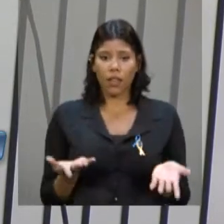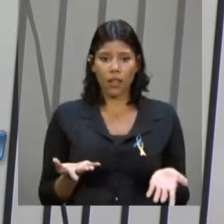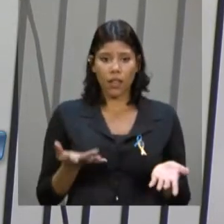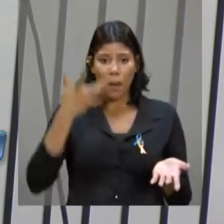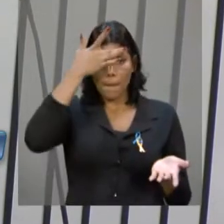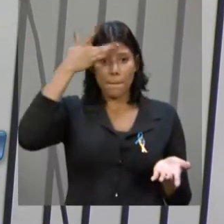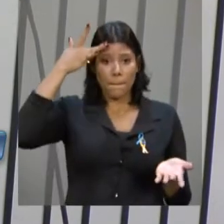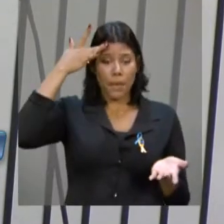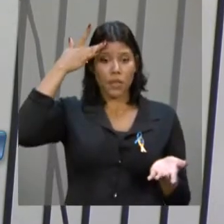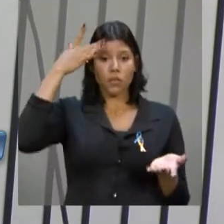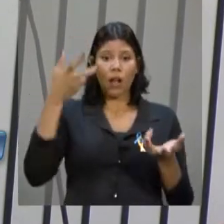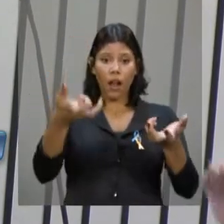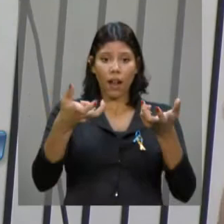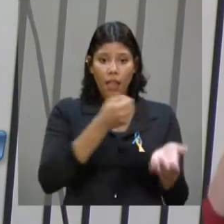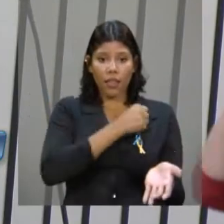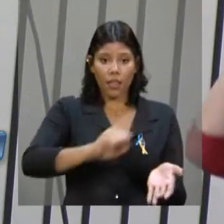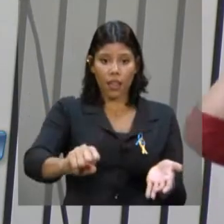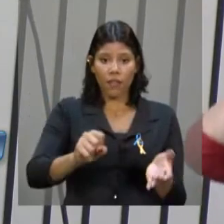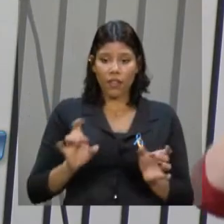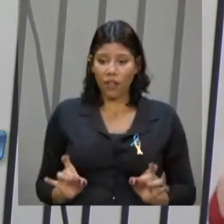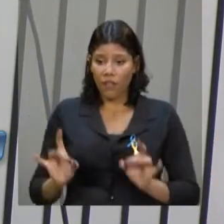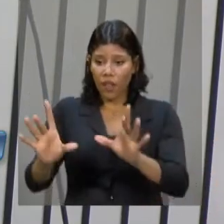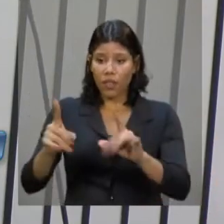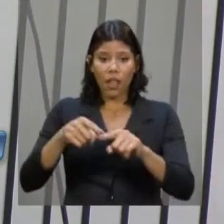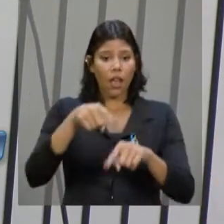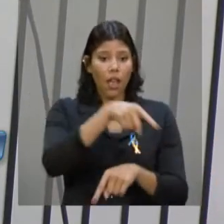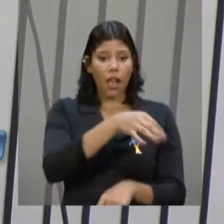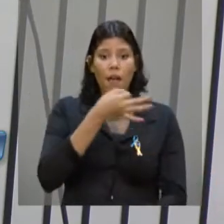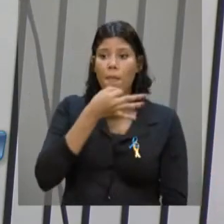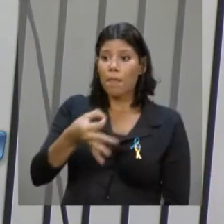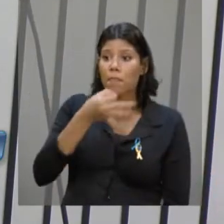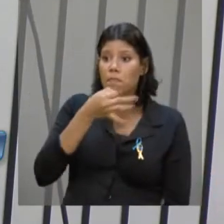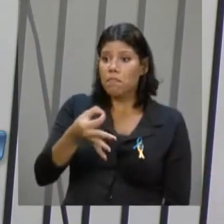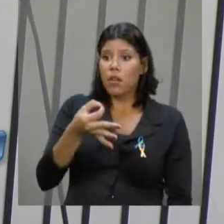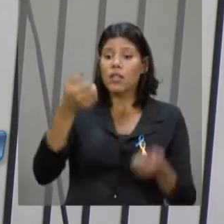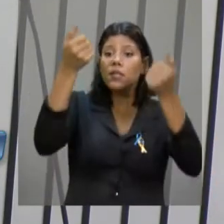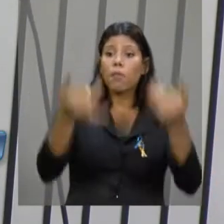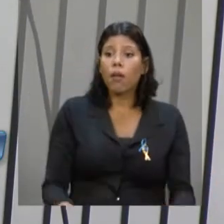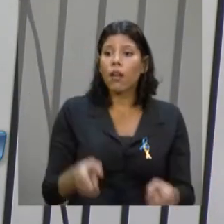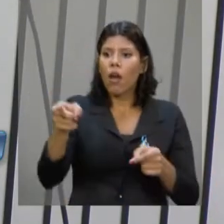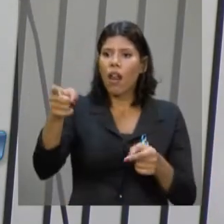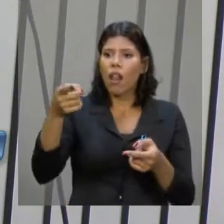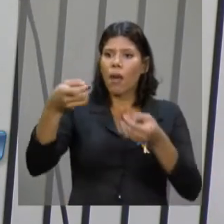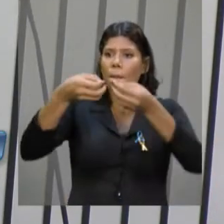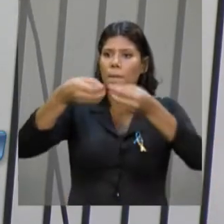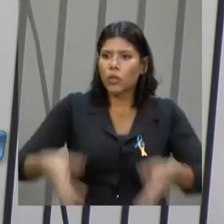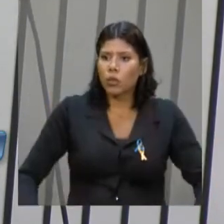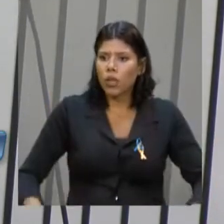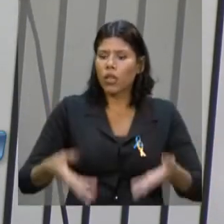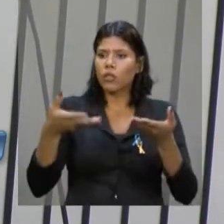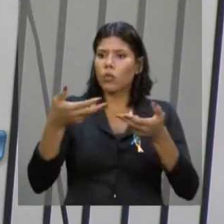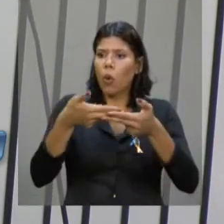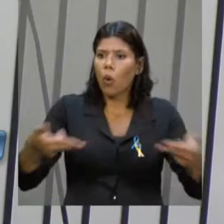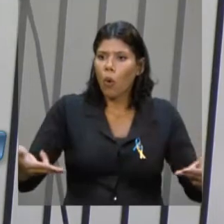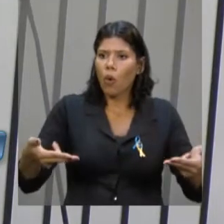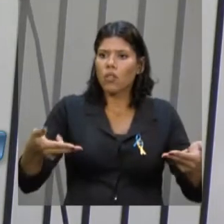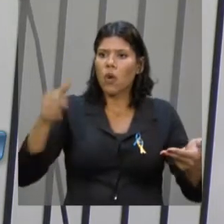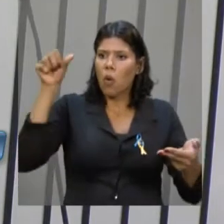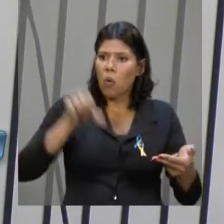os que defendem a privatização, aleguem, ela dá prejuízo. Qual é o prejuízo? Qual é a fonte da informação?